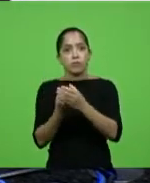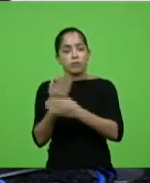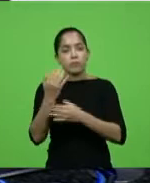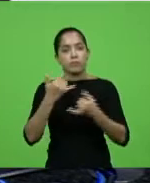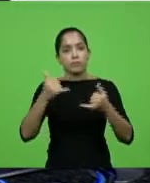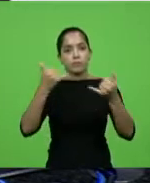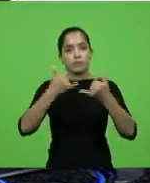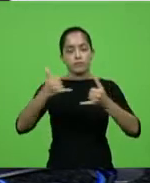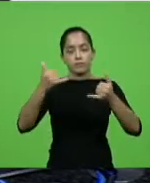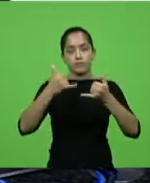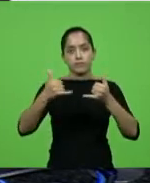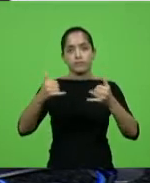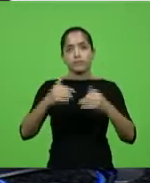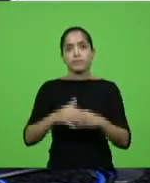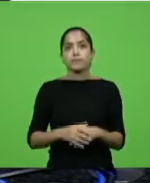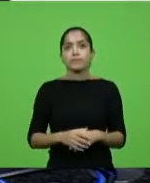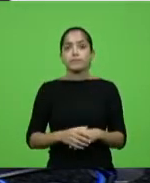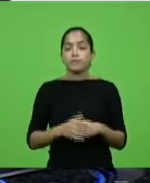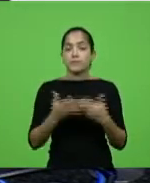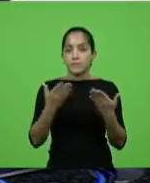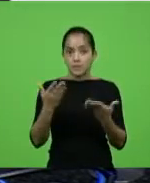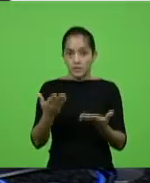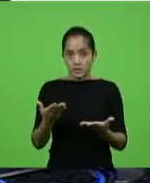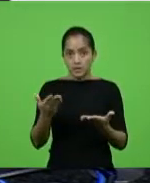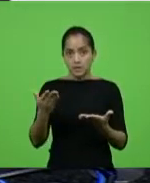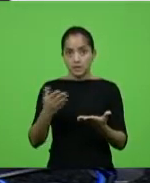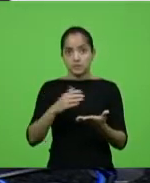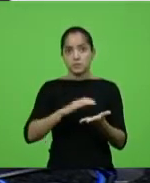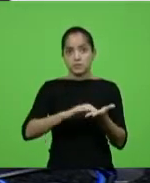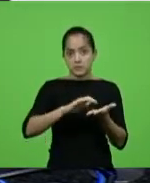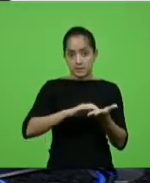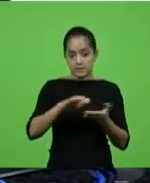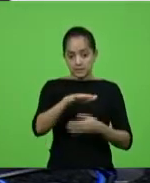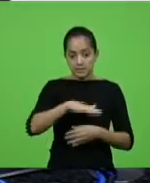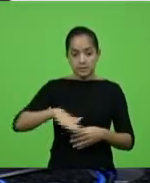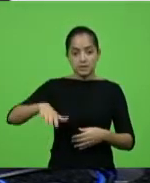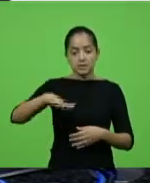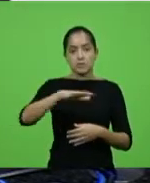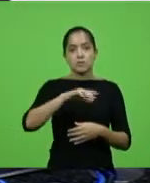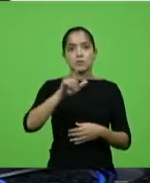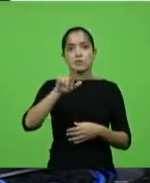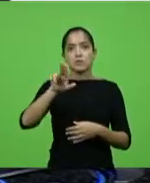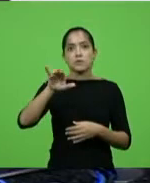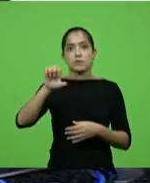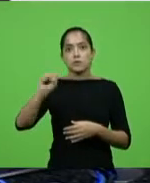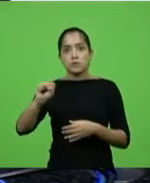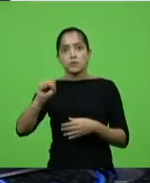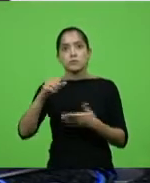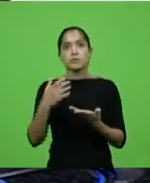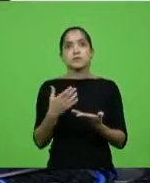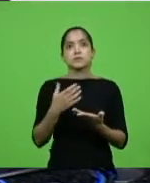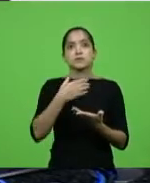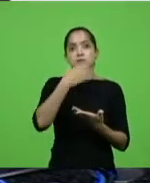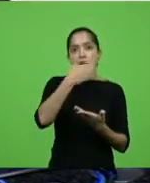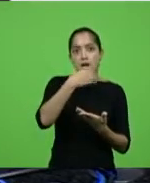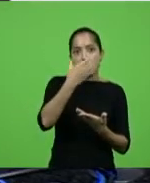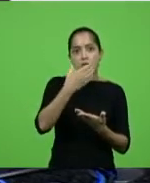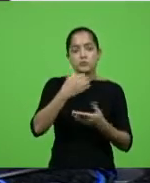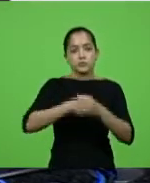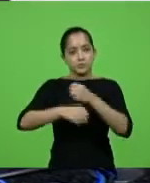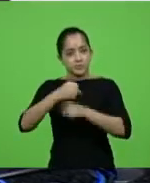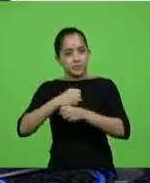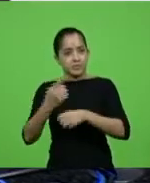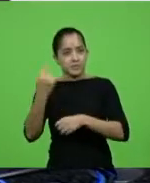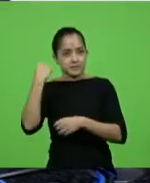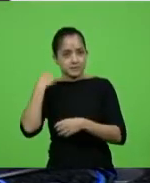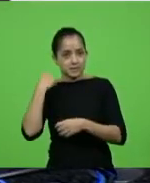contemplar. E lá, graças ao Aldo, secretário regional, ao Luiz Henrique da Silveira, conseguiram naquele ano tirar do